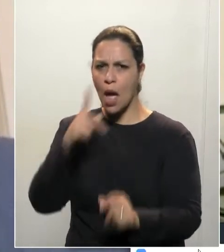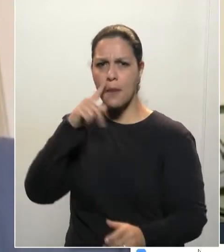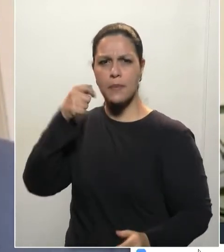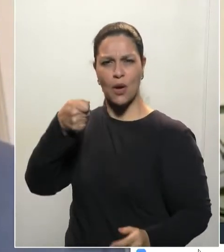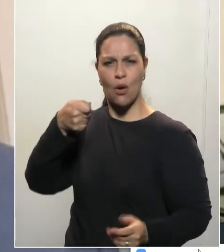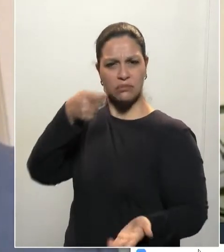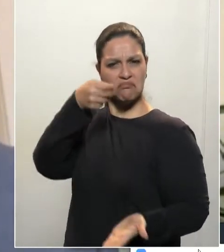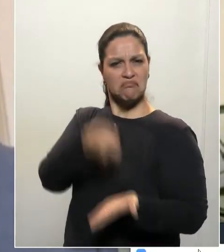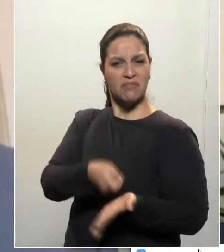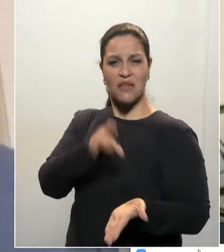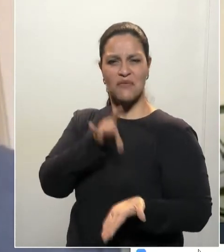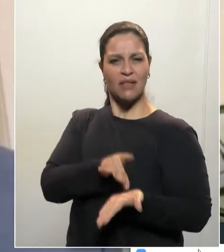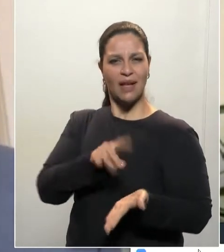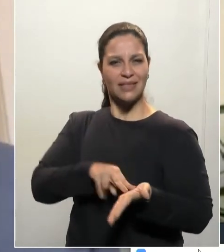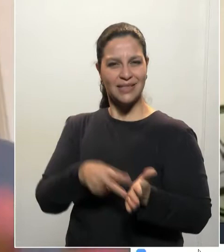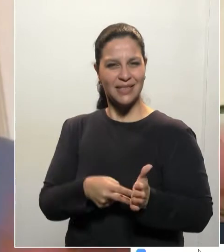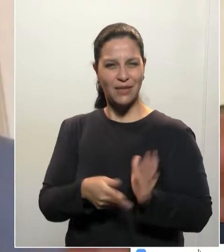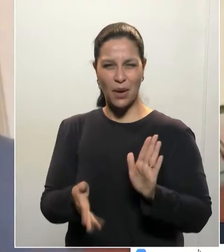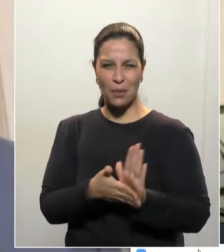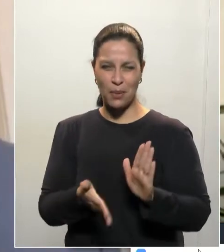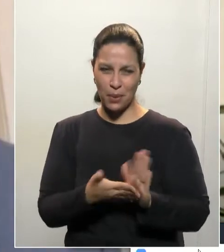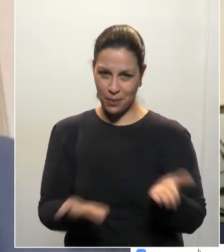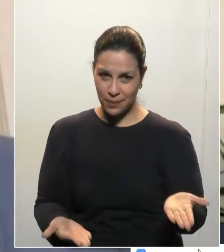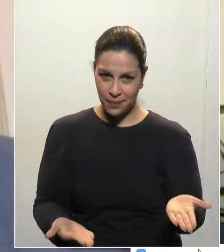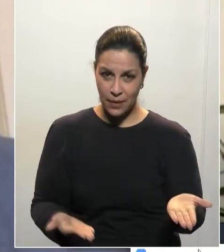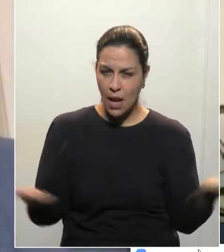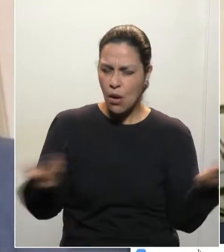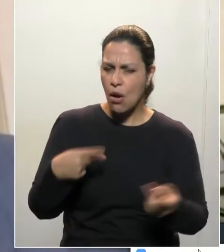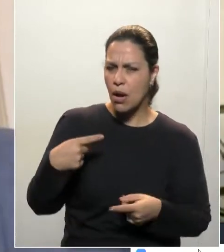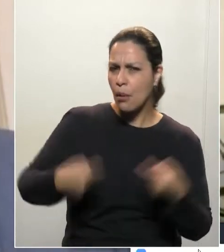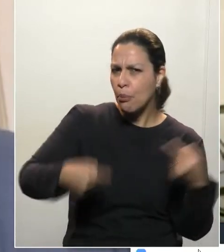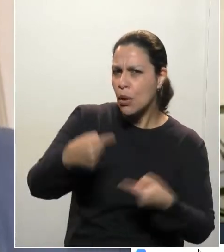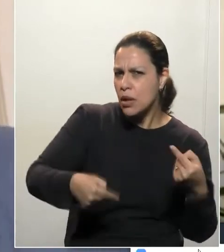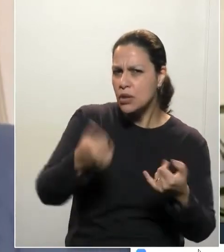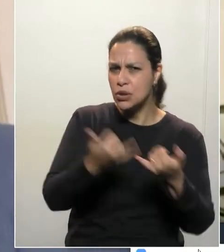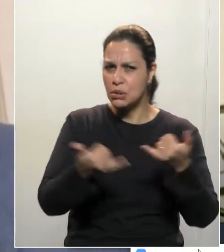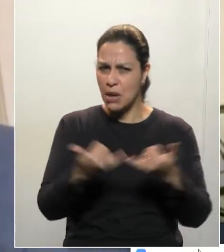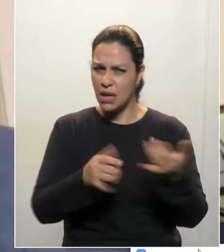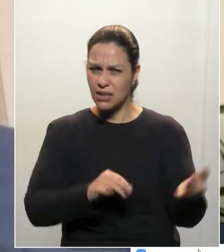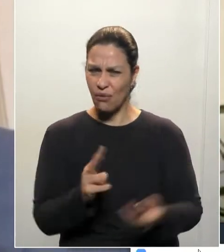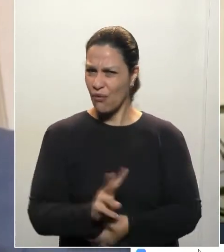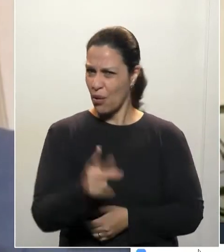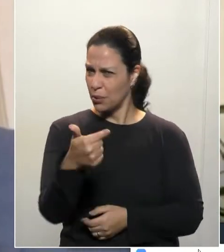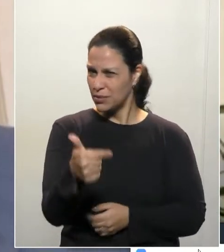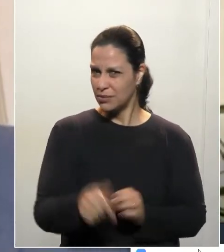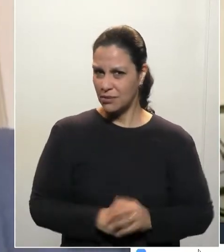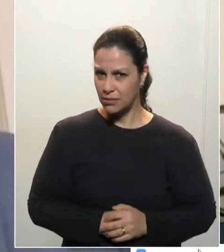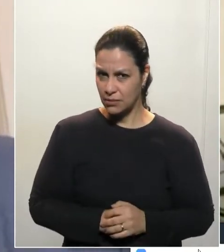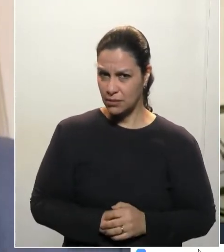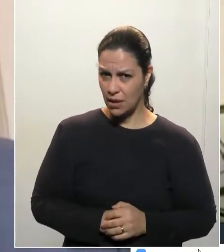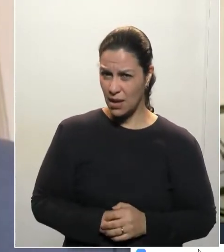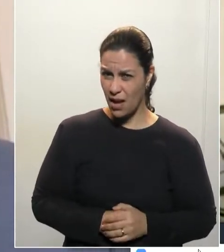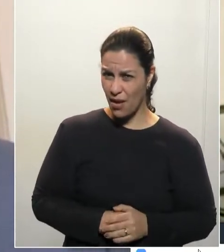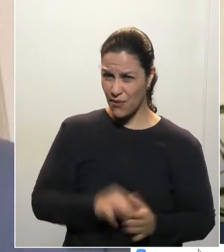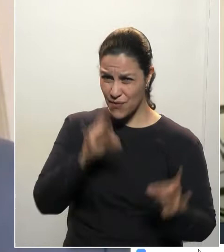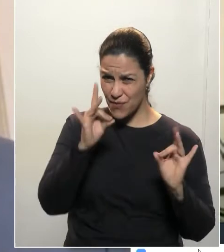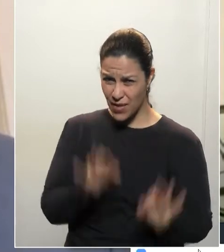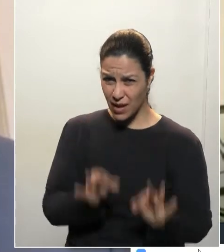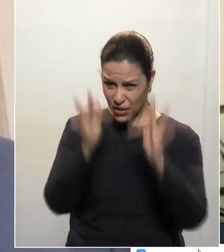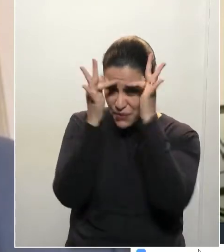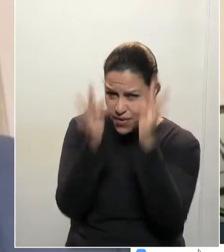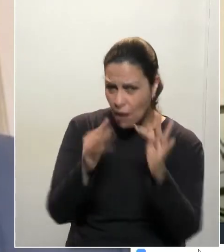Mas a lealdade parece que, desses tempos políticos, ela não tem muito valor. Se não vejamos,